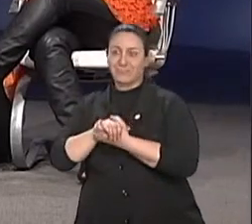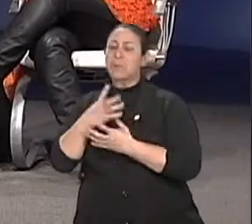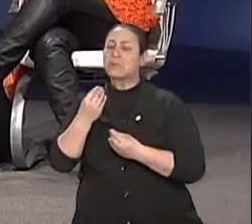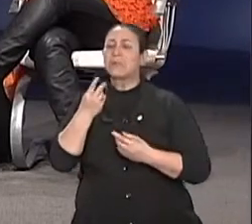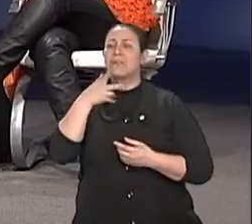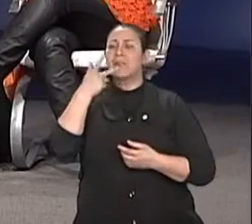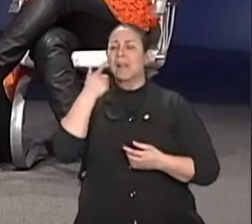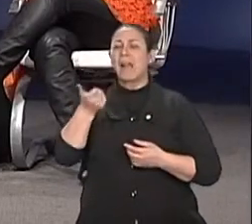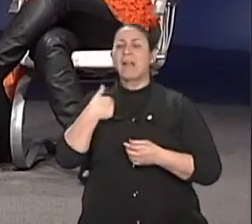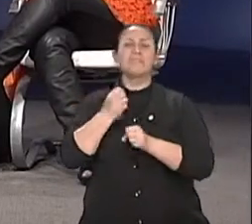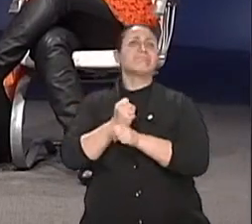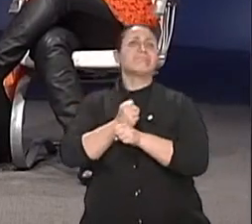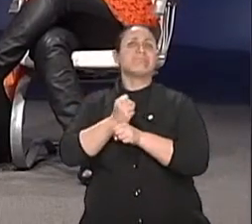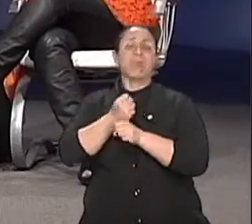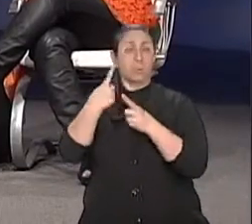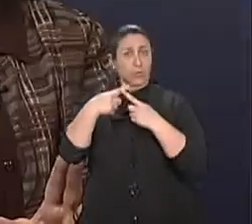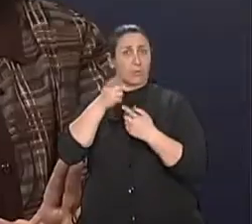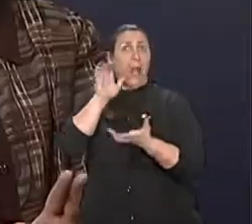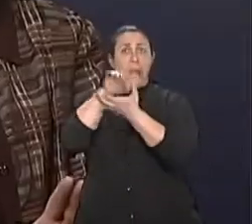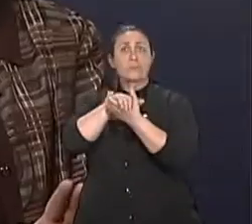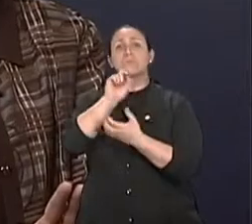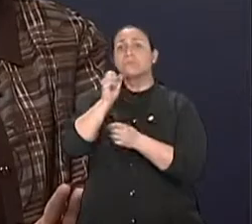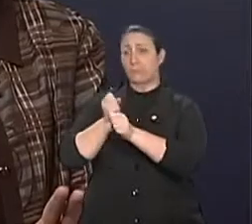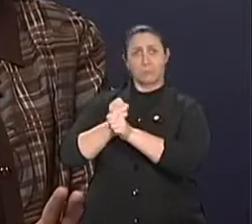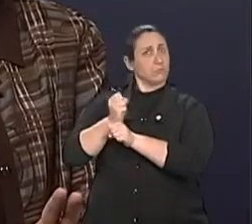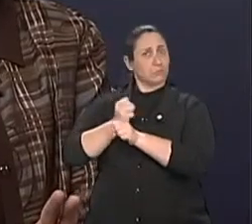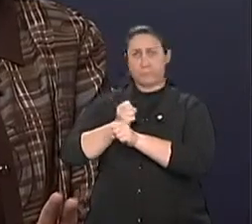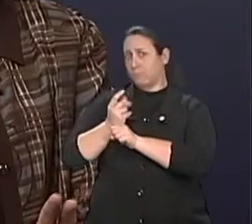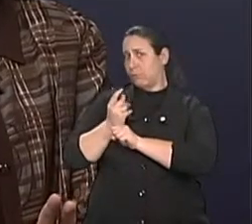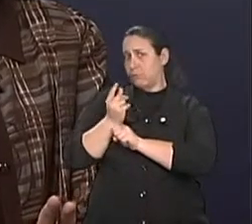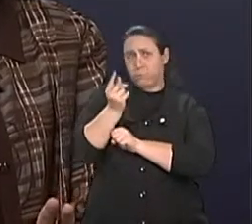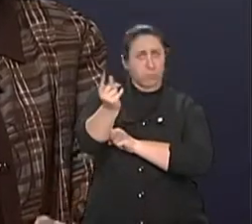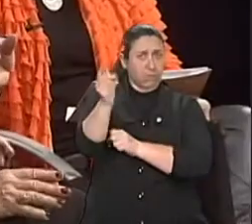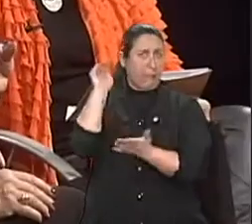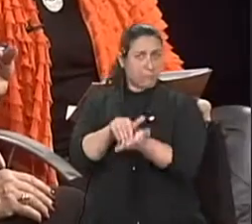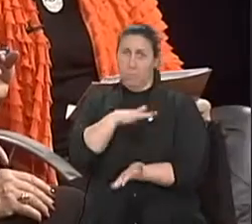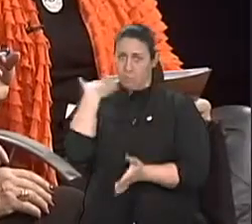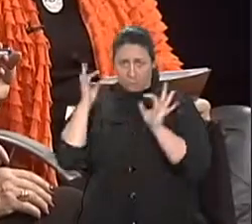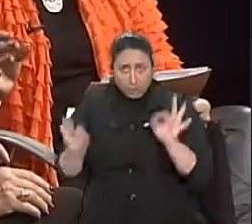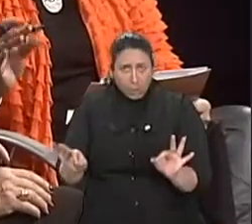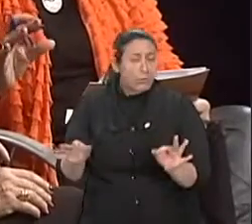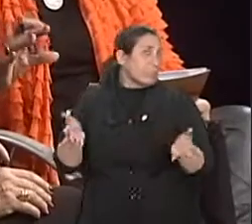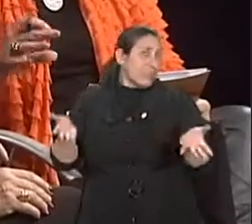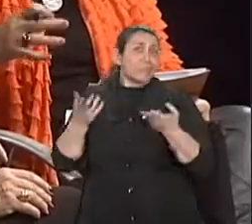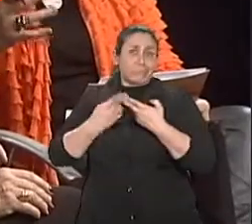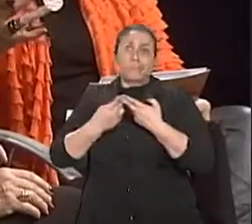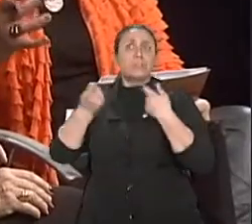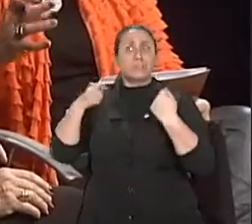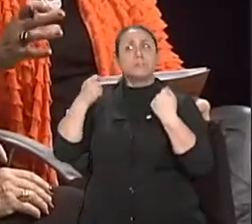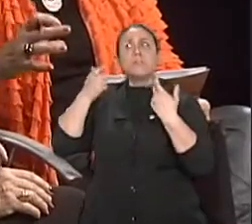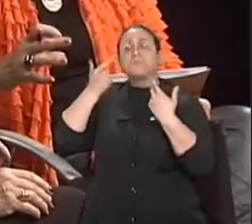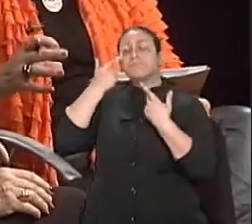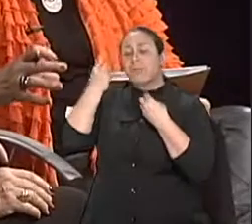que a vida ou a morte separe. Não para o investimento. O que vai fazer a diferença é que em